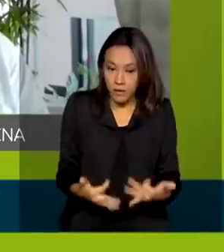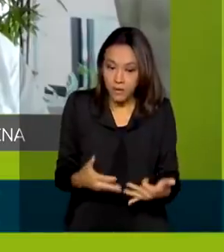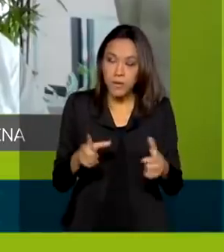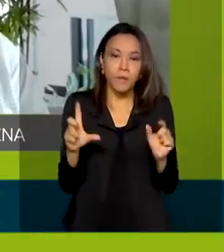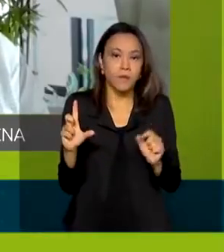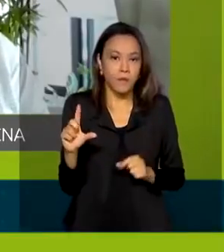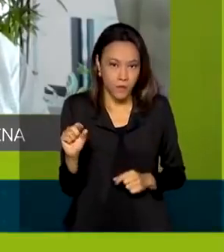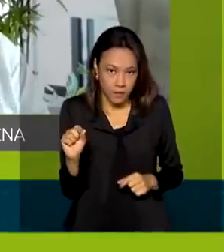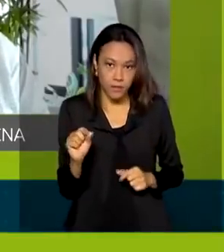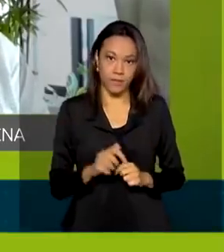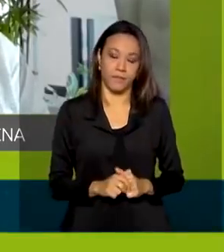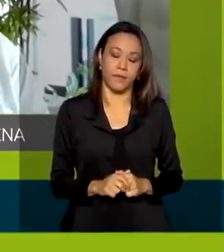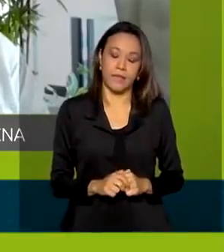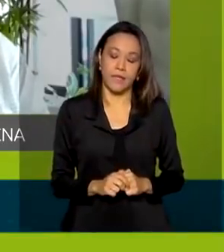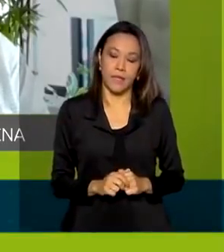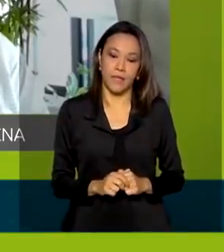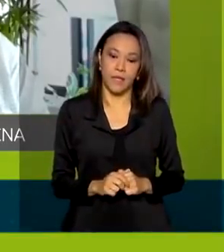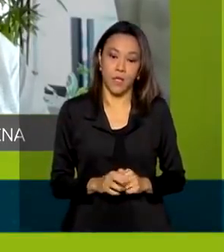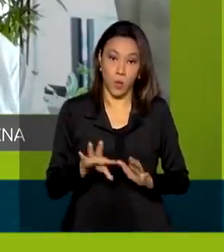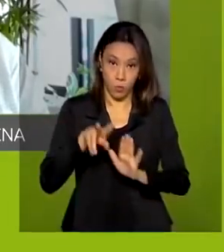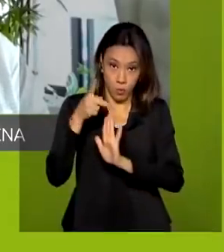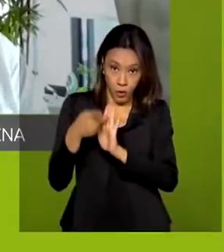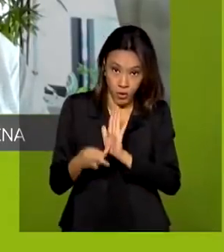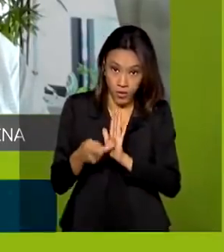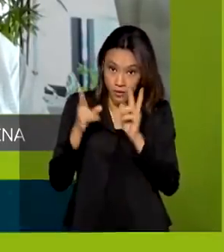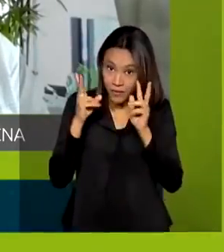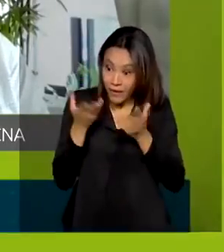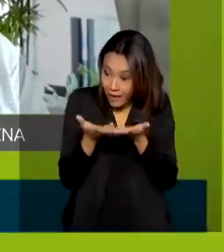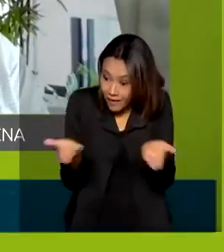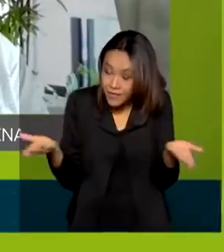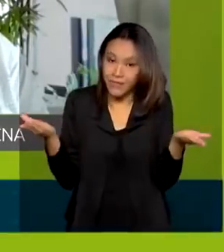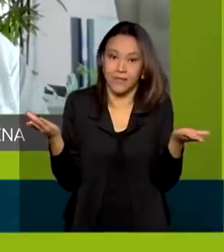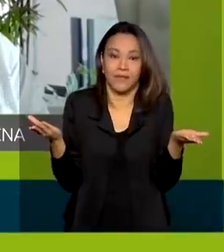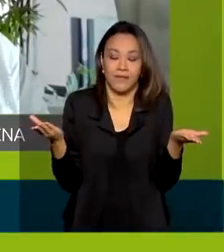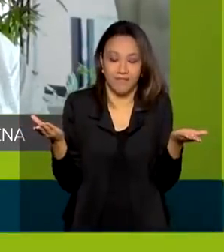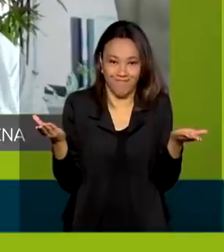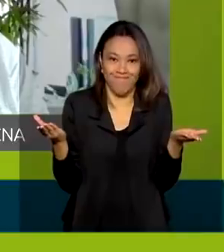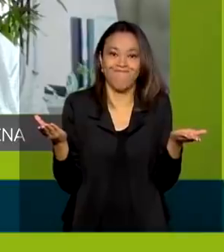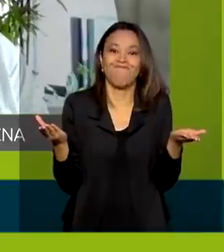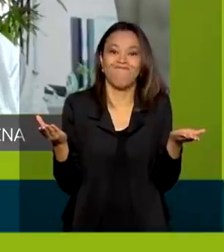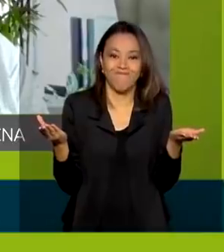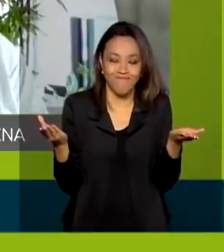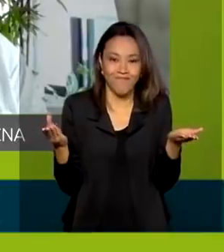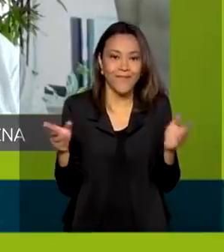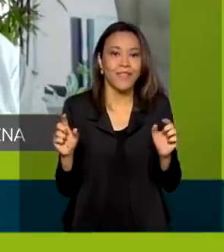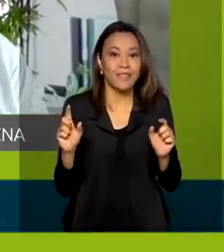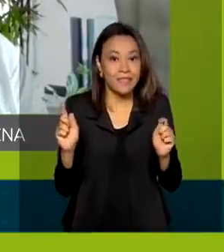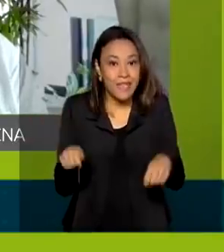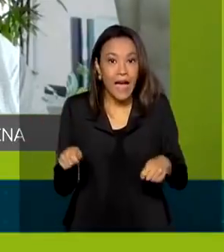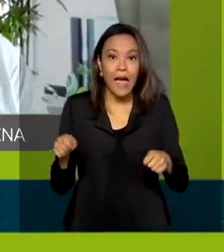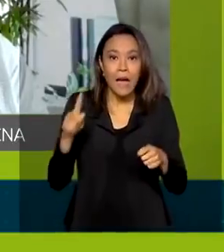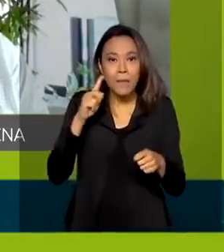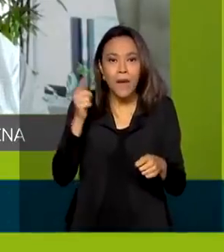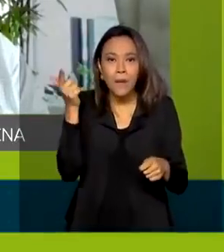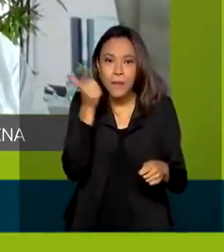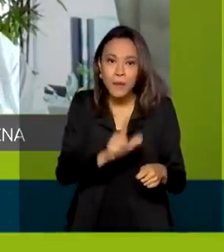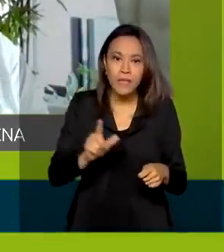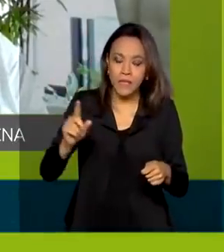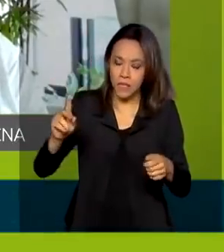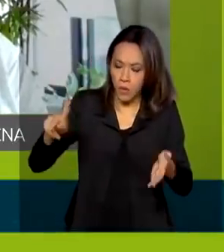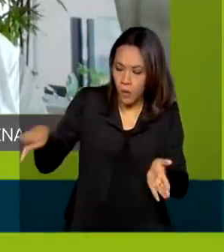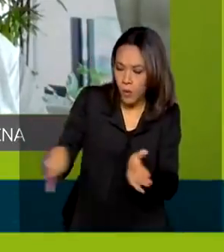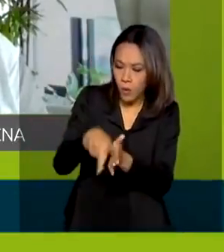um projeto como esse vai mais do que fazer a regularização dele